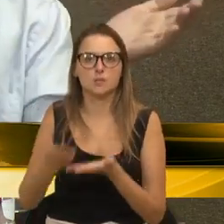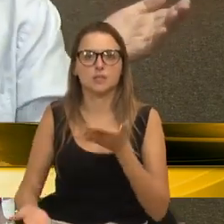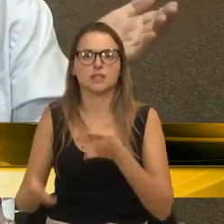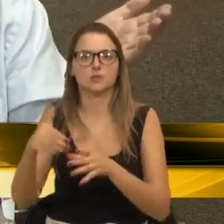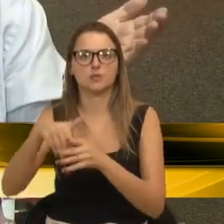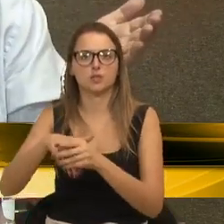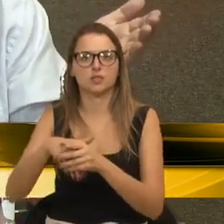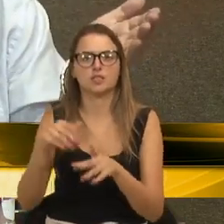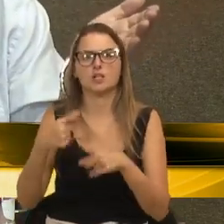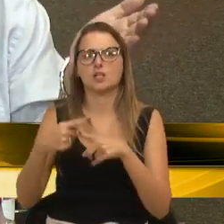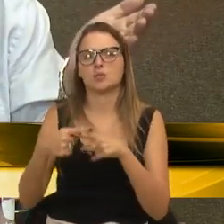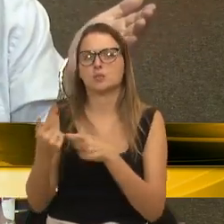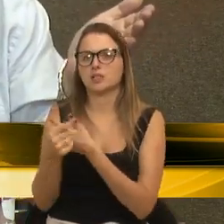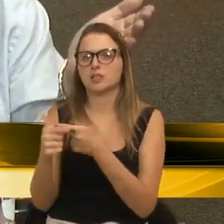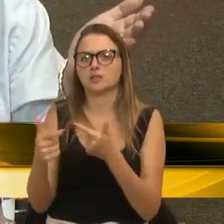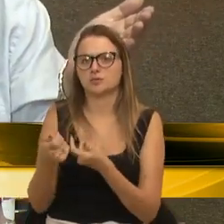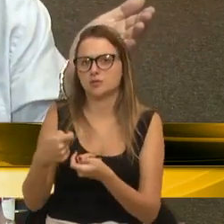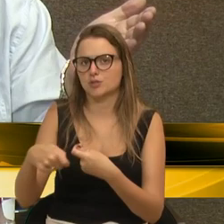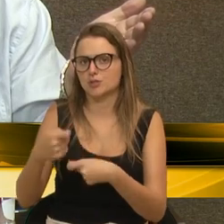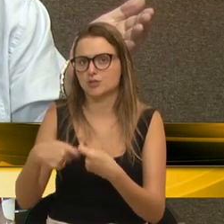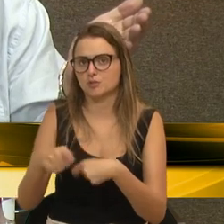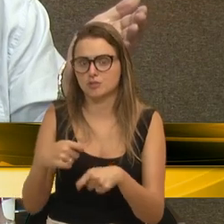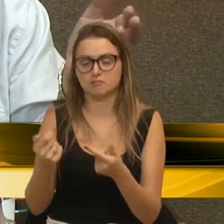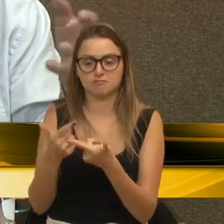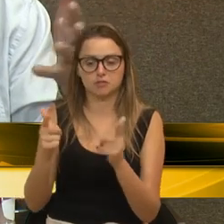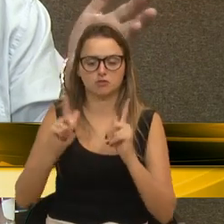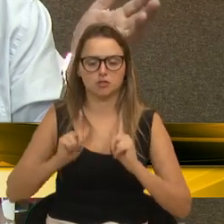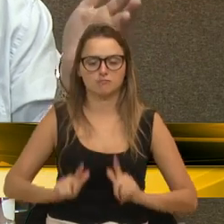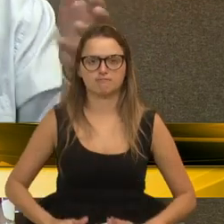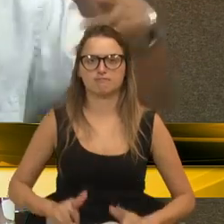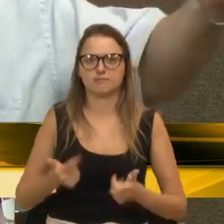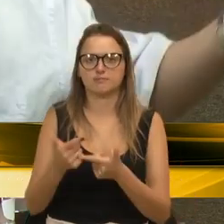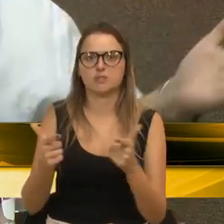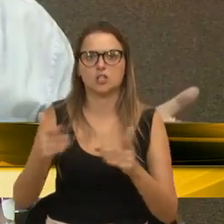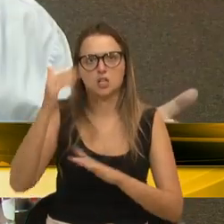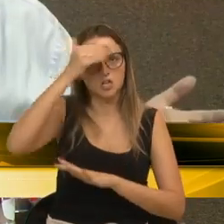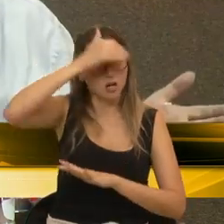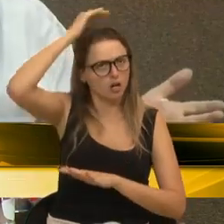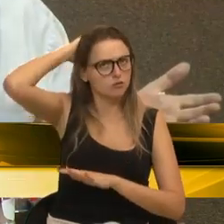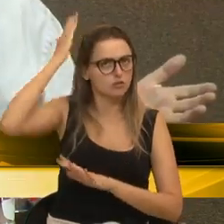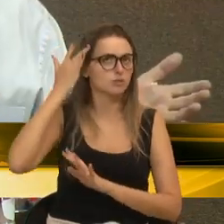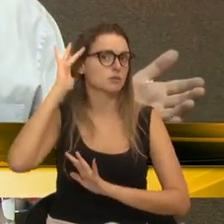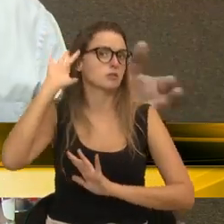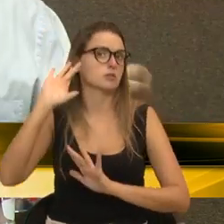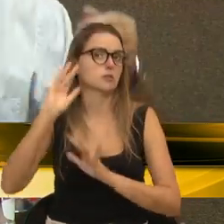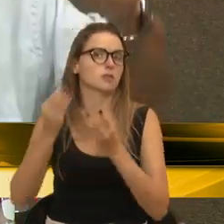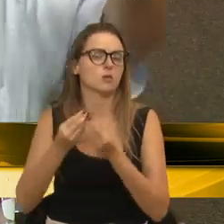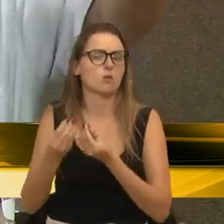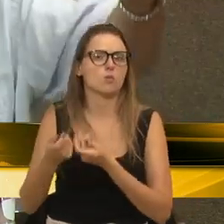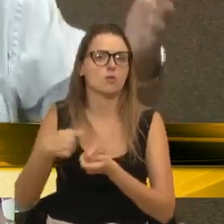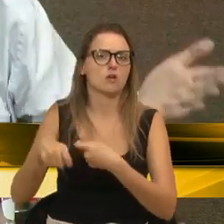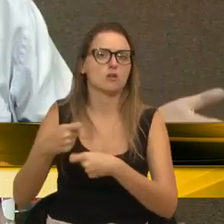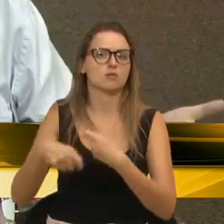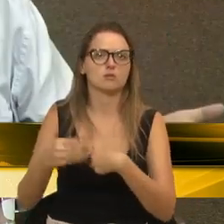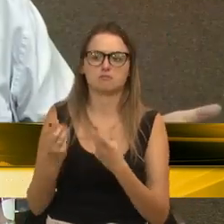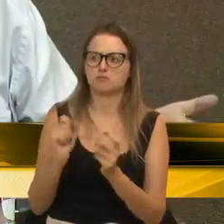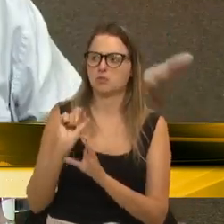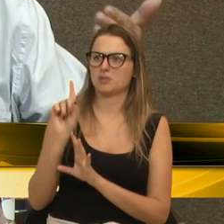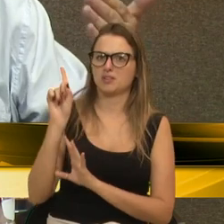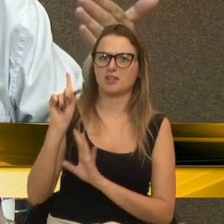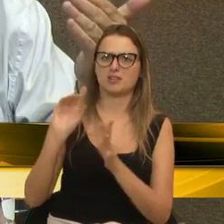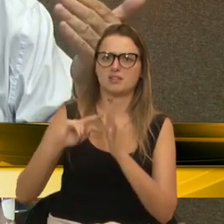não tínhamos gestão... Não tínhamos gestão, o prefeito Alceu não tinha gestão. O que é isso?